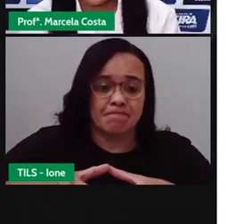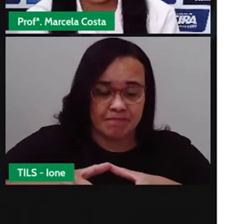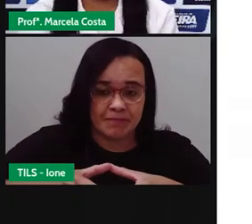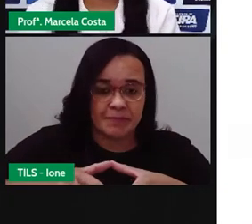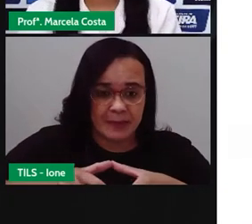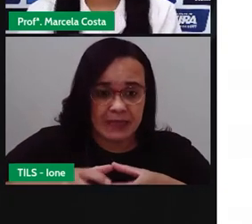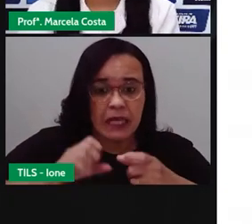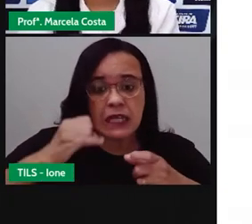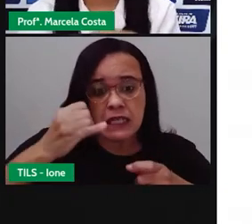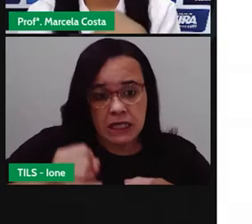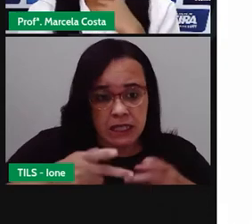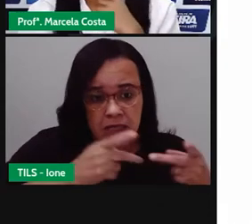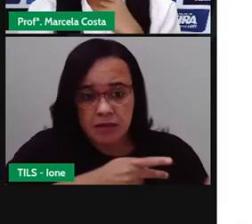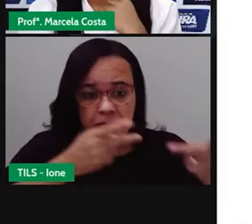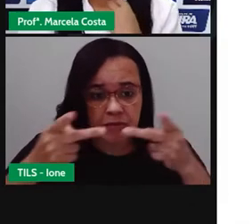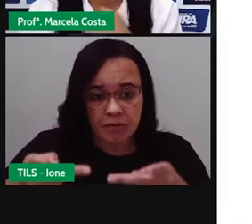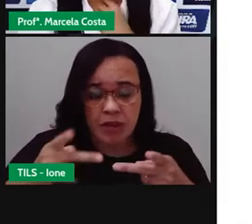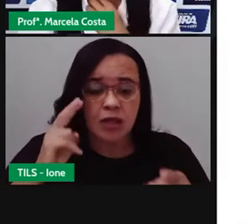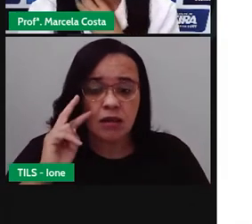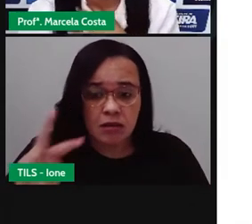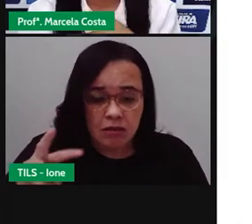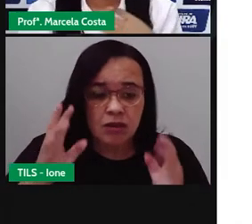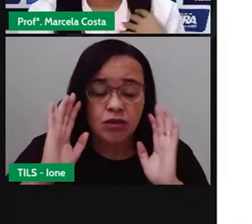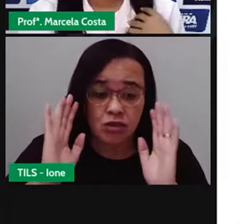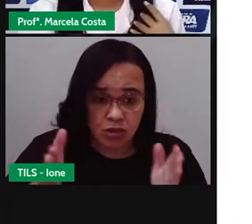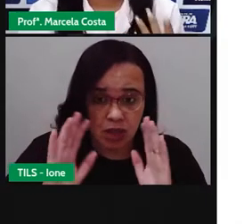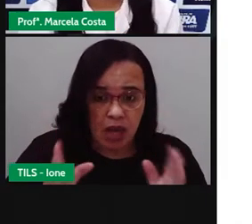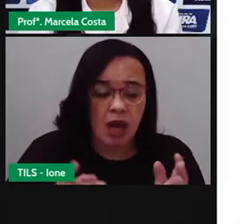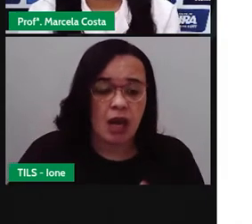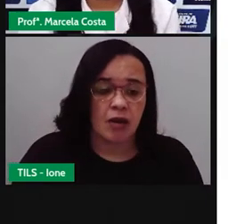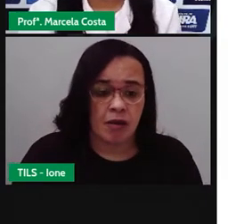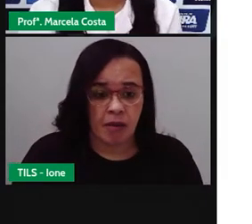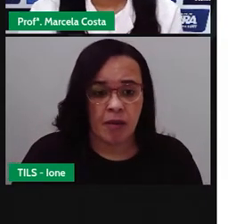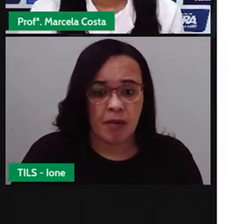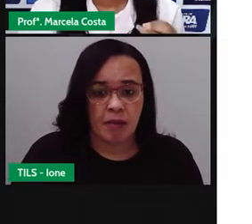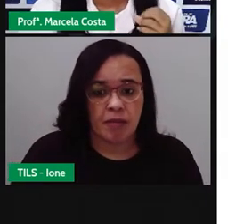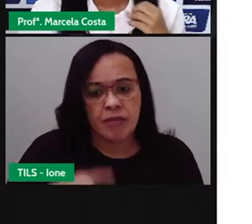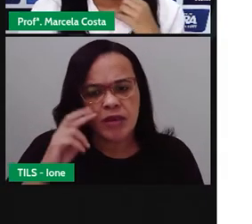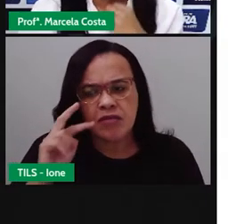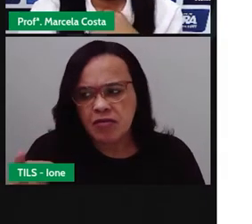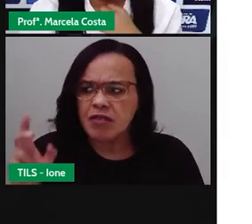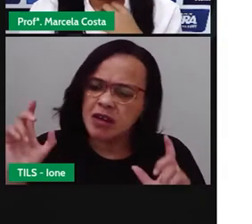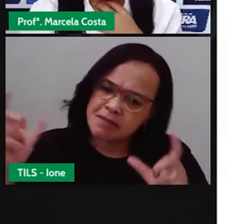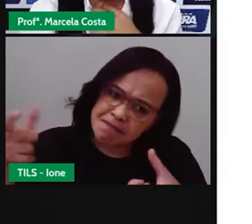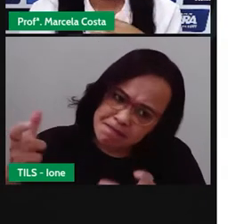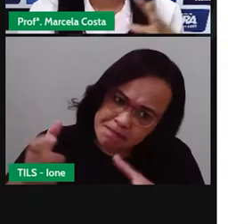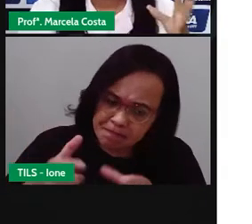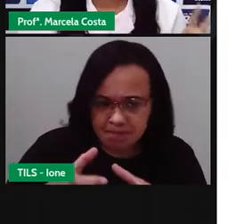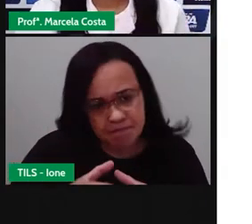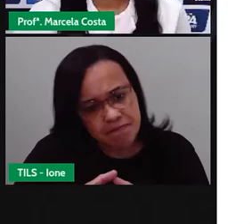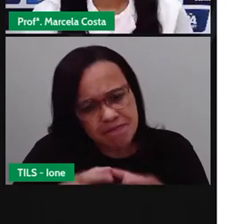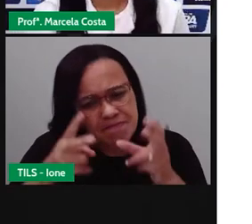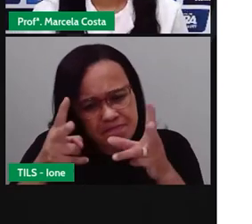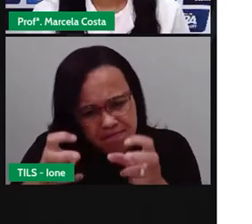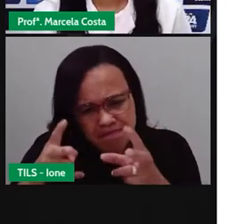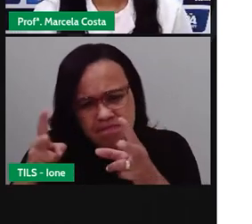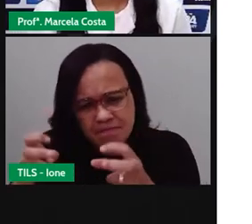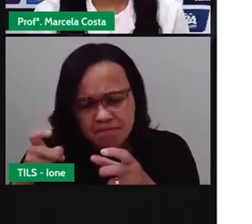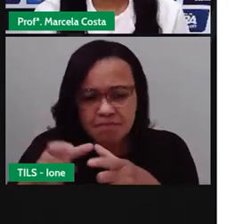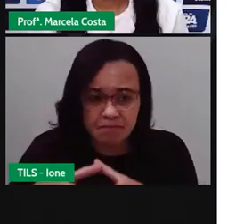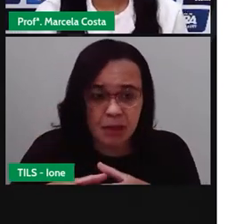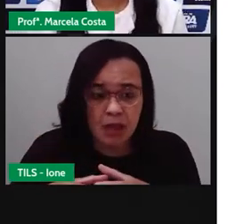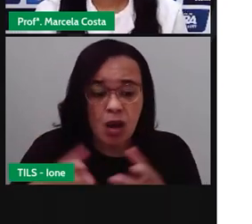foi ao Centro de Abastecimento, né, ali já foi acompanhado de algum familiar, você pode perceber que hoje